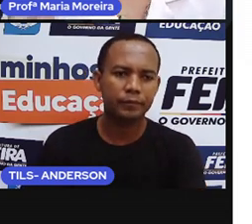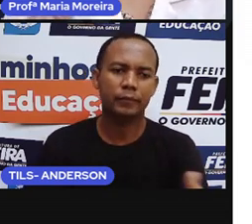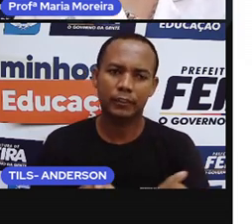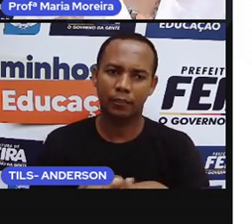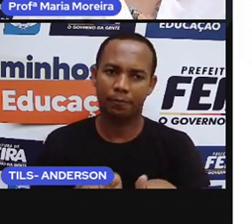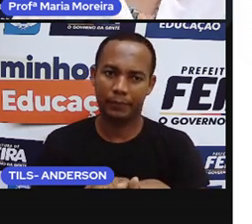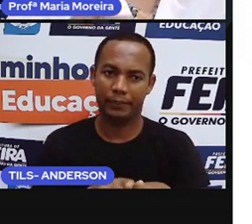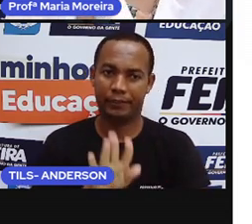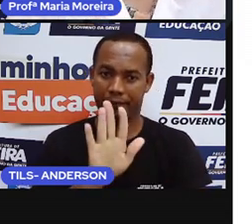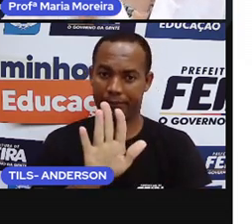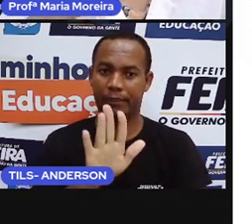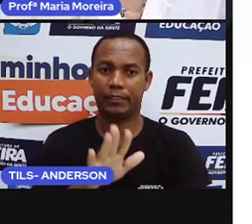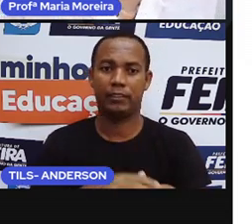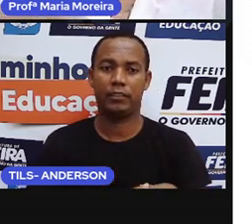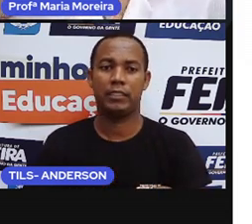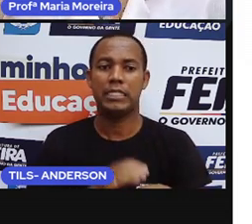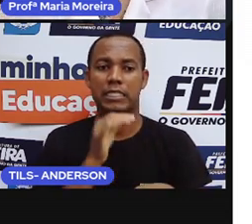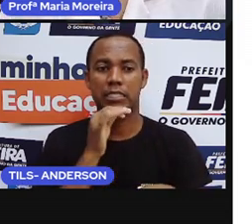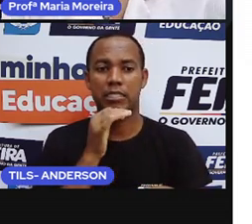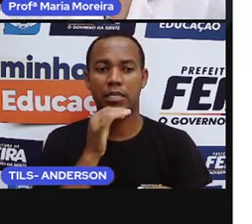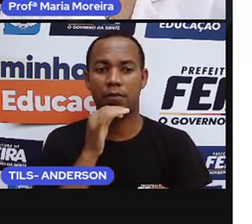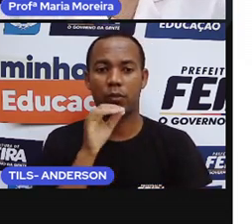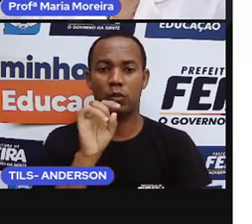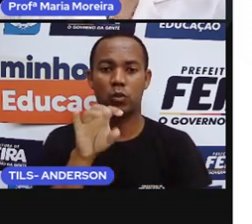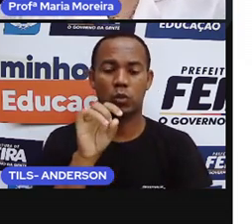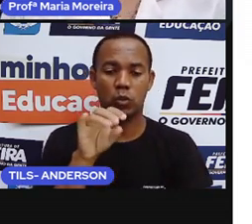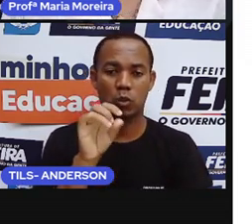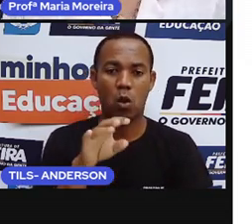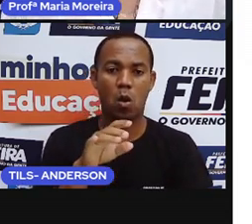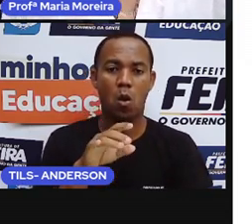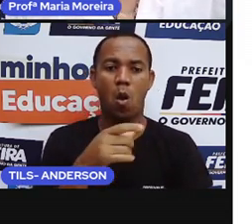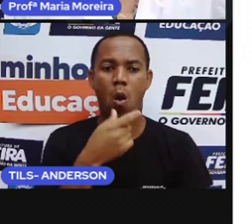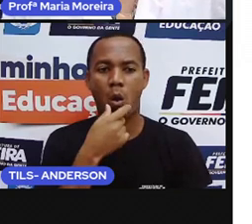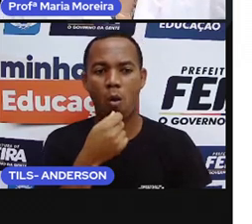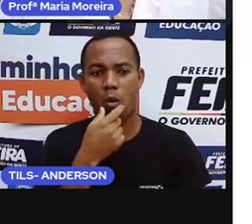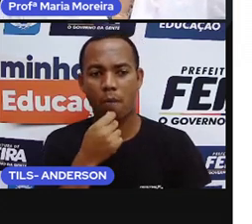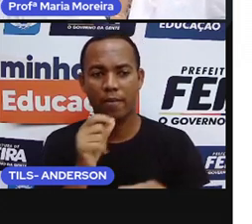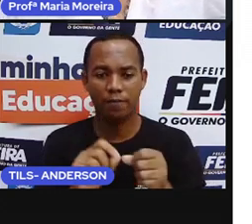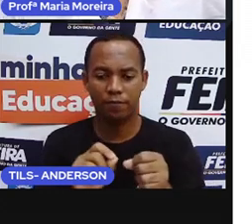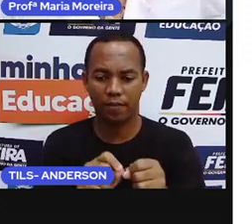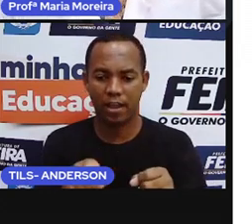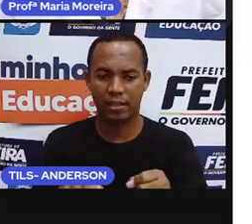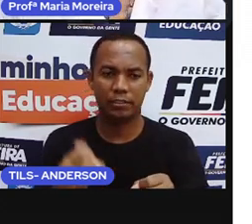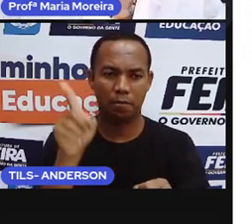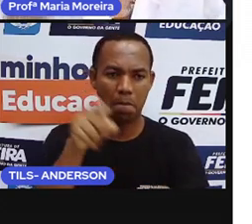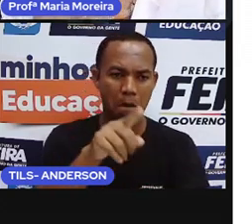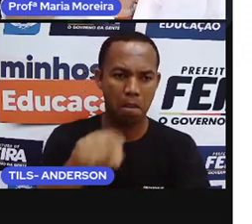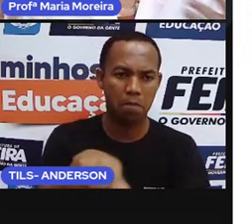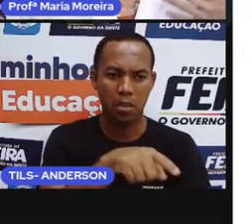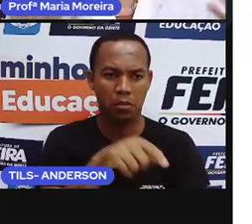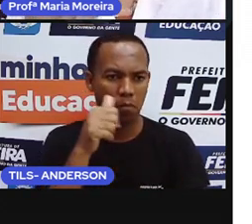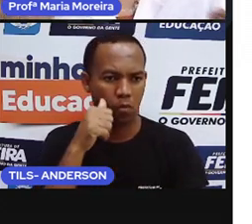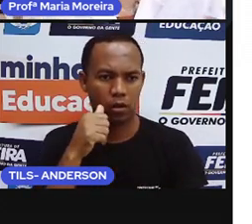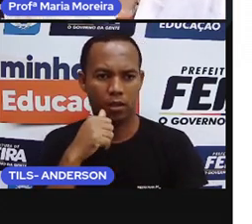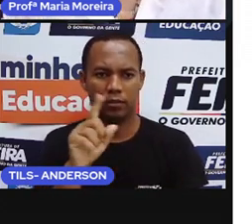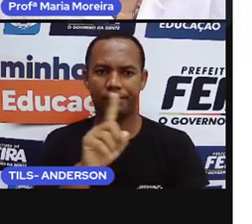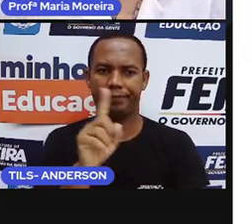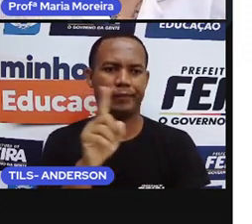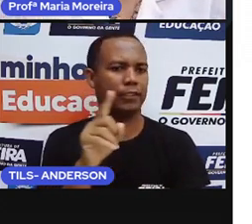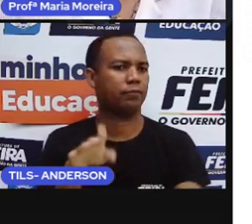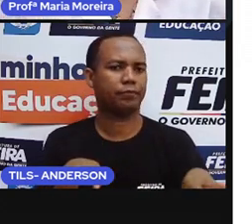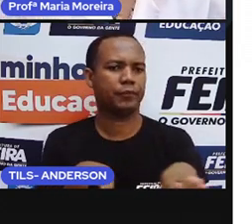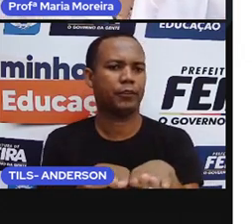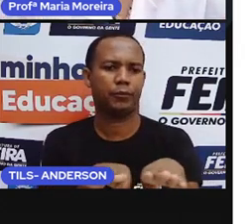as atividades elas sejam exclusivas e que sejam proibidas. Não. É comum. Porém, as atividades elas podem ser assim